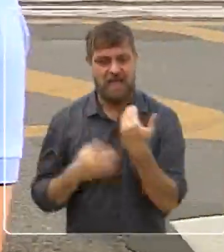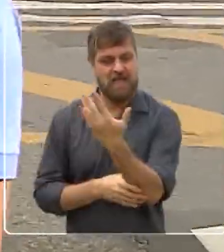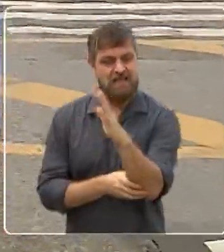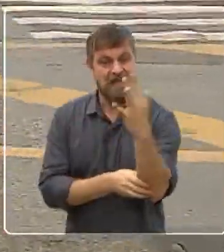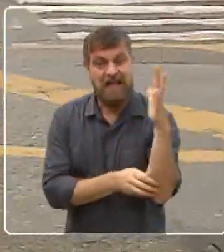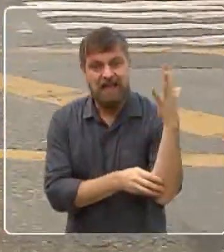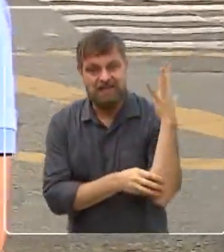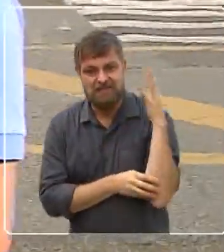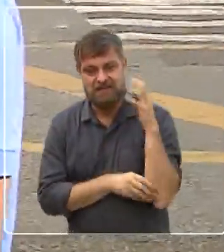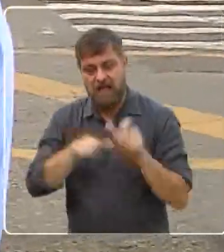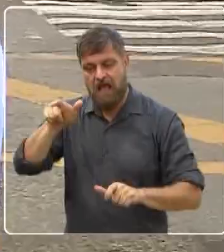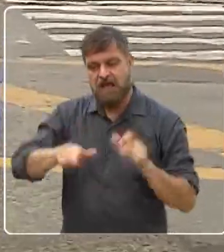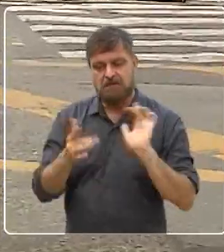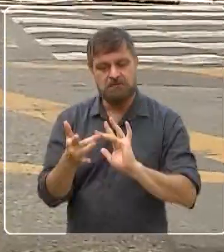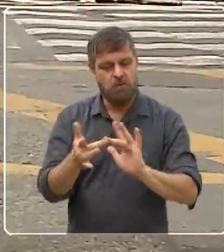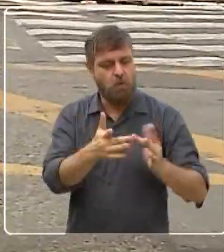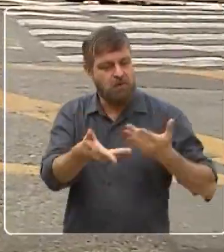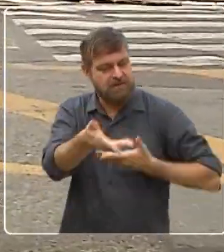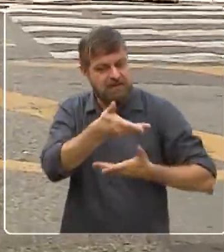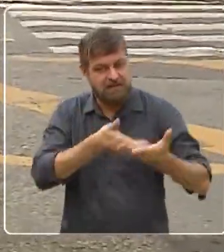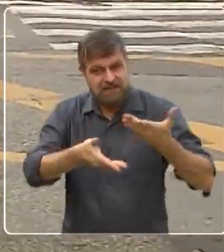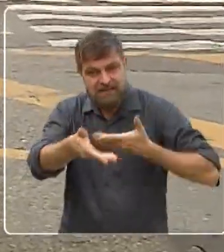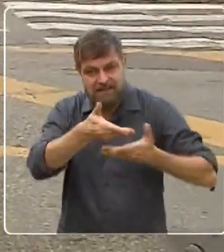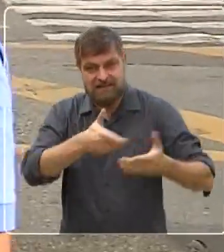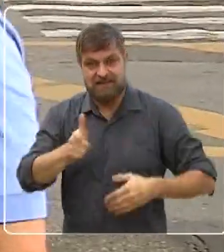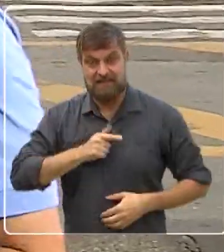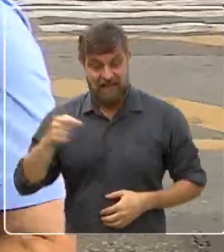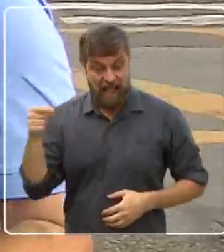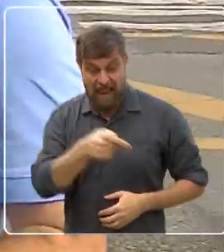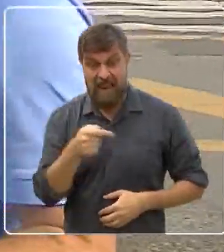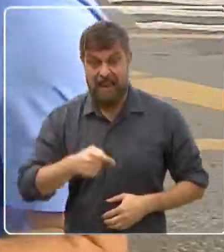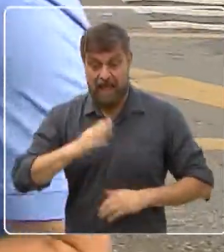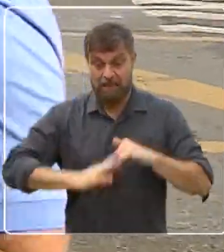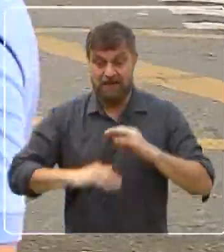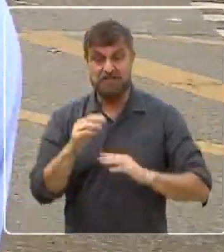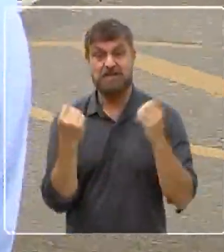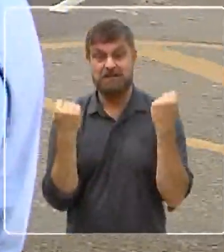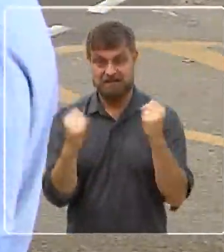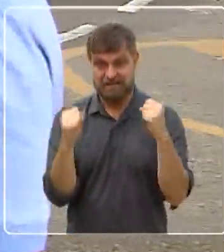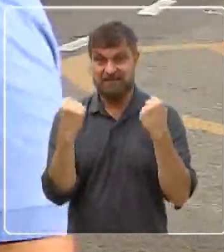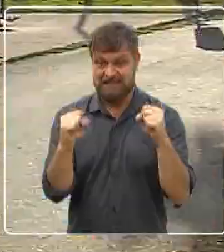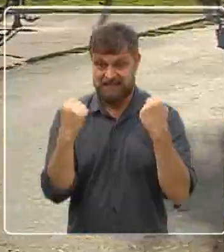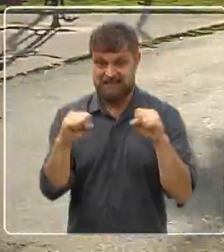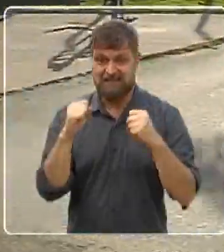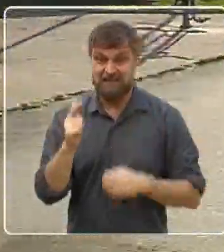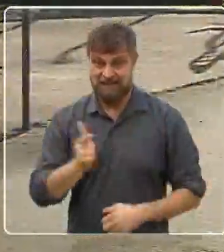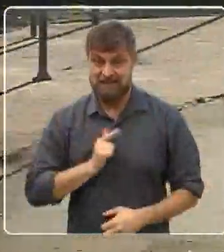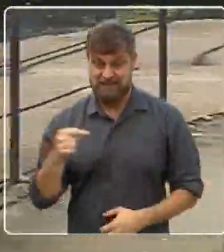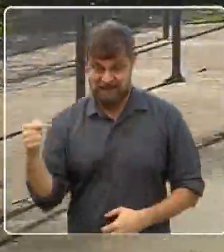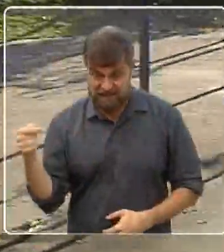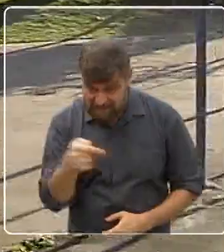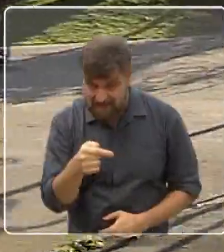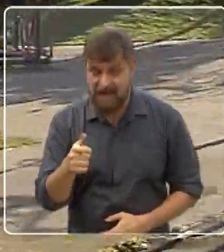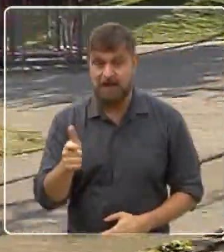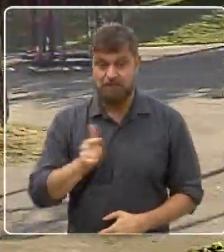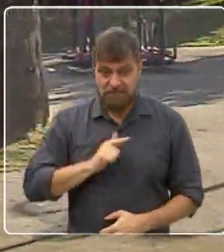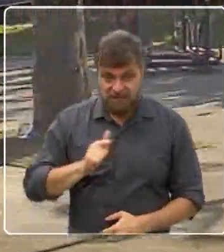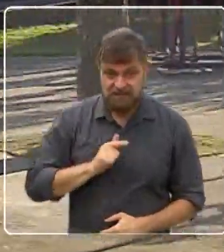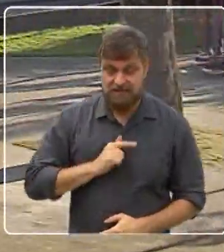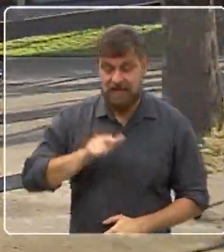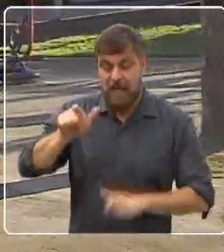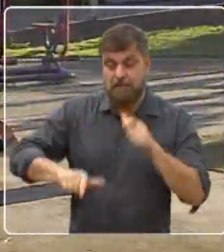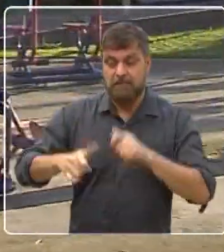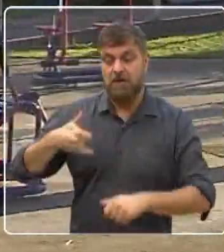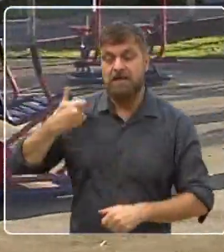encontro, os moradores e tal, o pessoal que queira fazer, até uma atividade física, né? O que é bastante bacana. Sim, lá tem uma academia pra